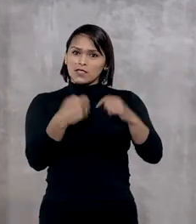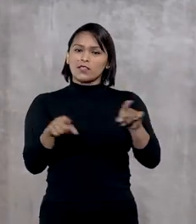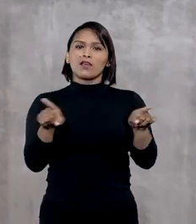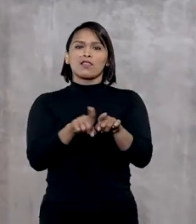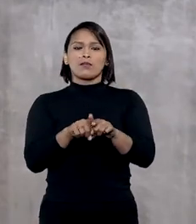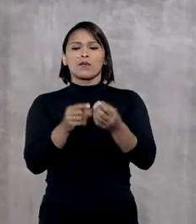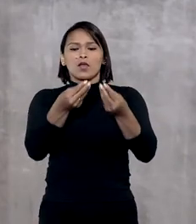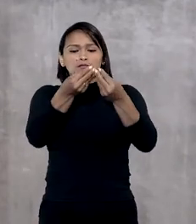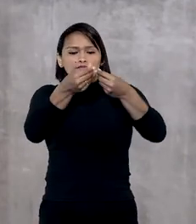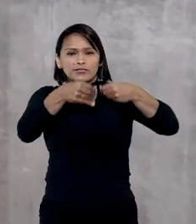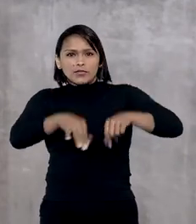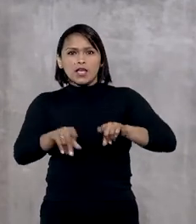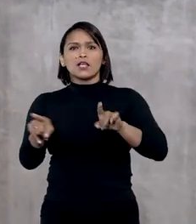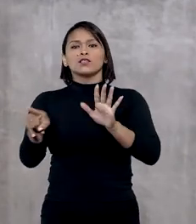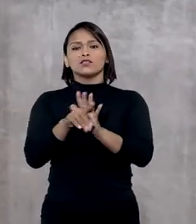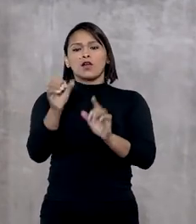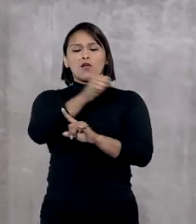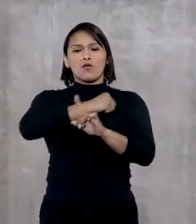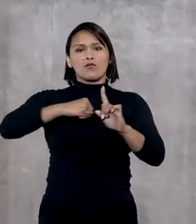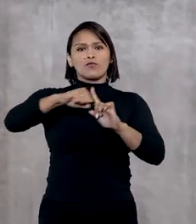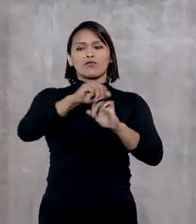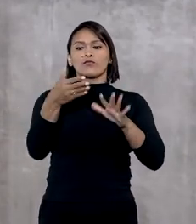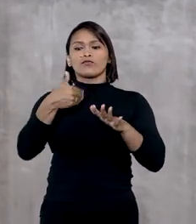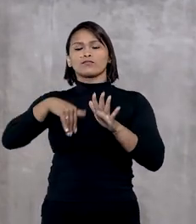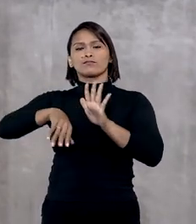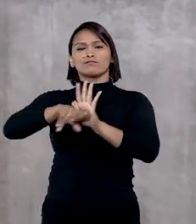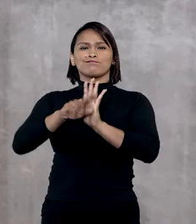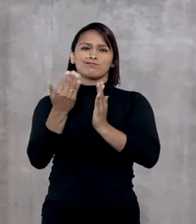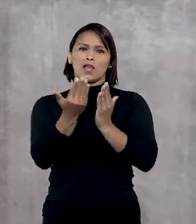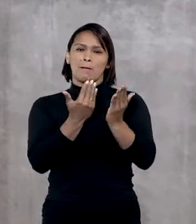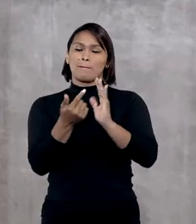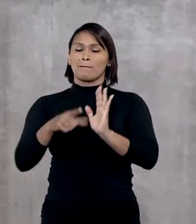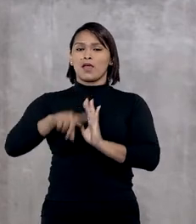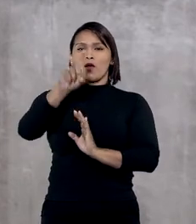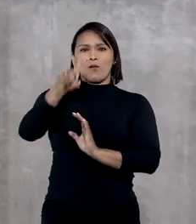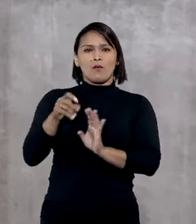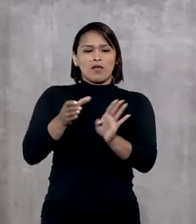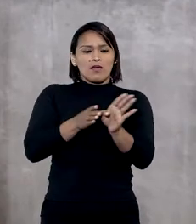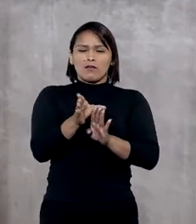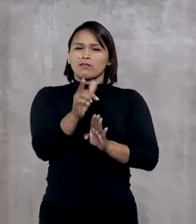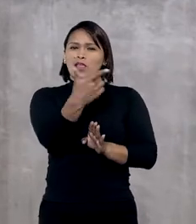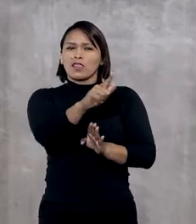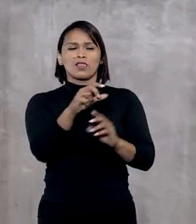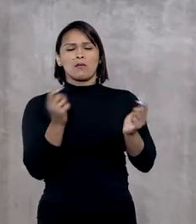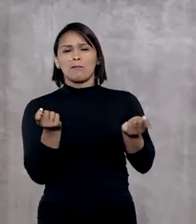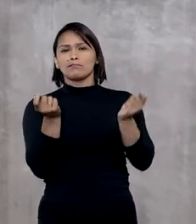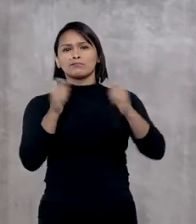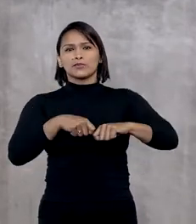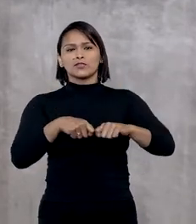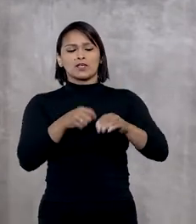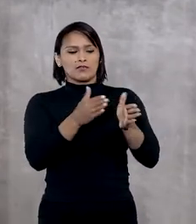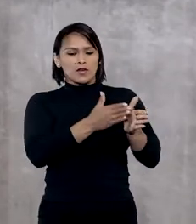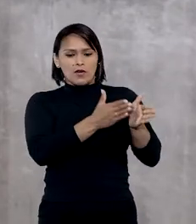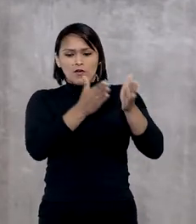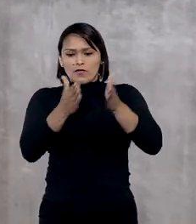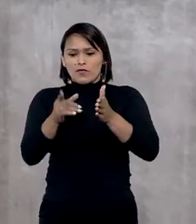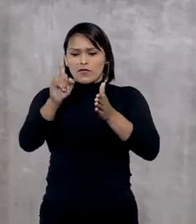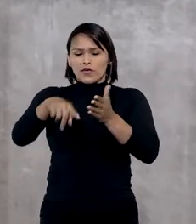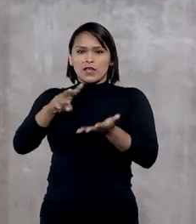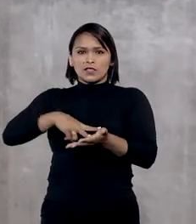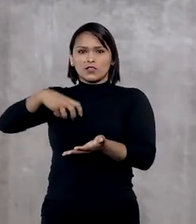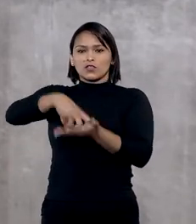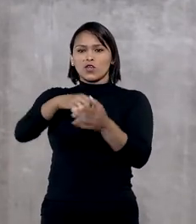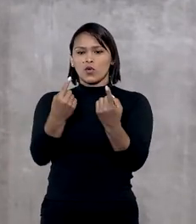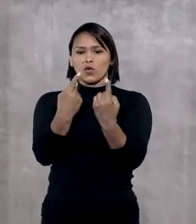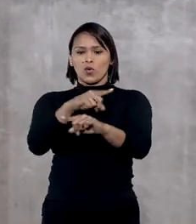arcar também com os prejuízos causados pela sociedade. Mas o ex-membro da cooperativa alegou não ser possível o redirecionamento da